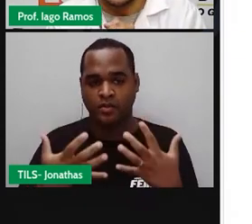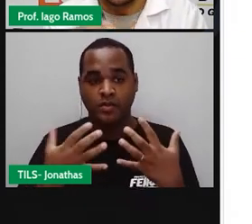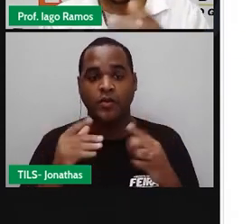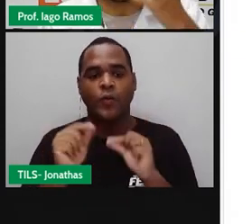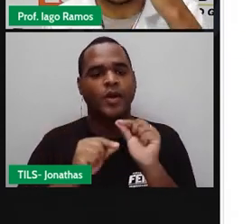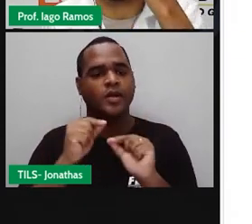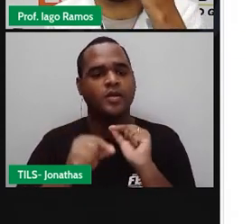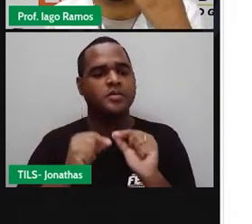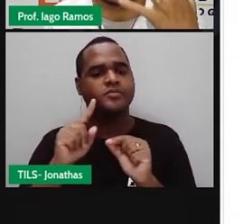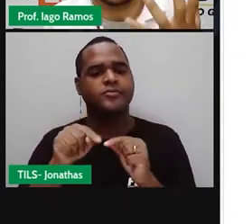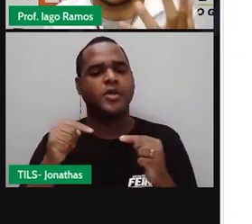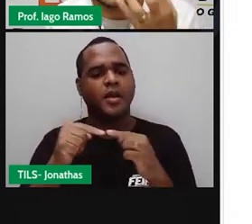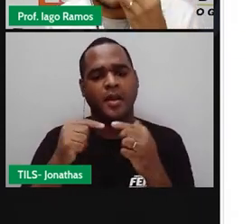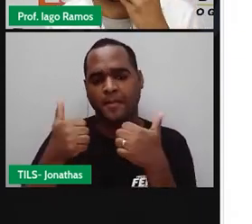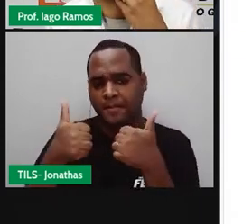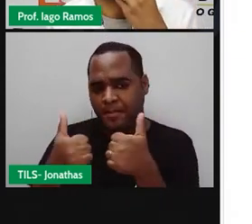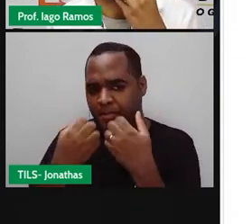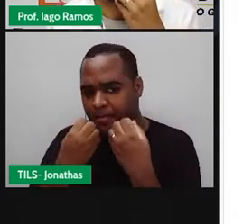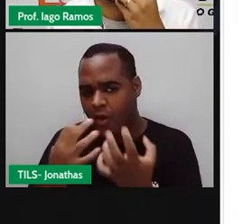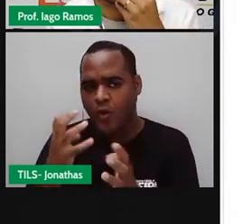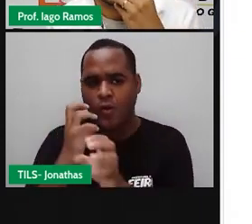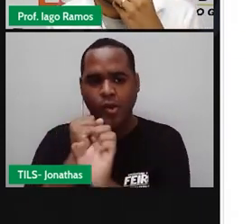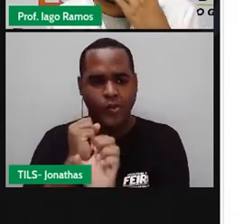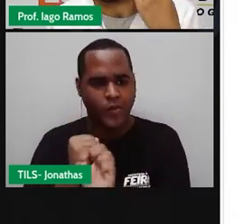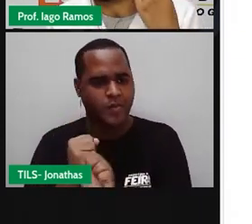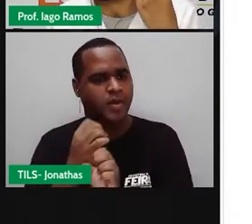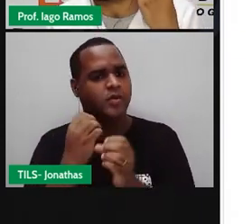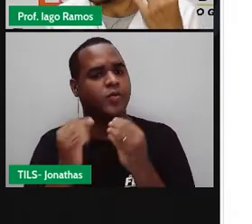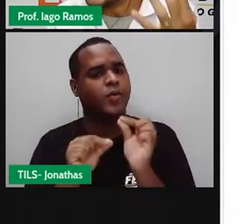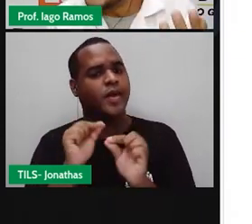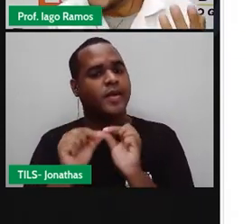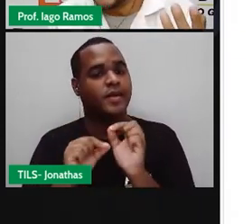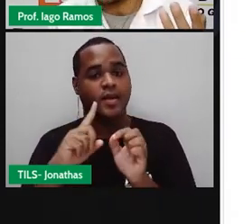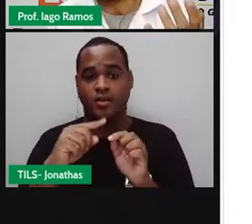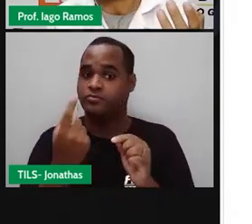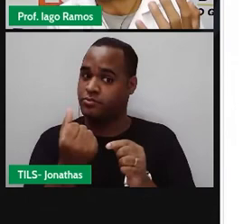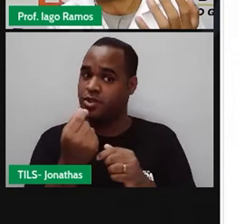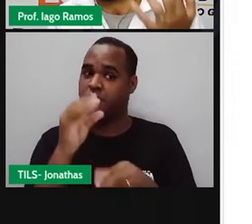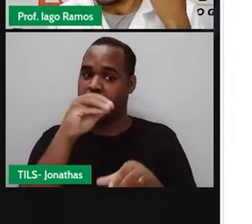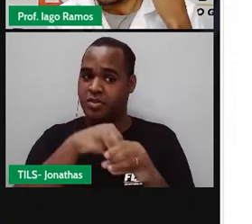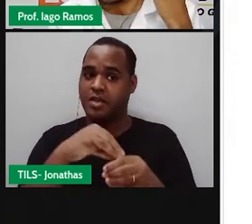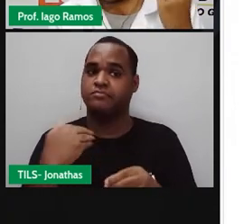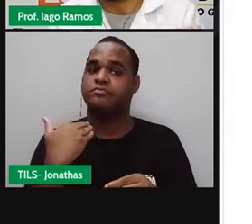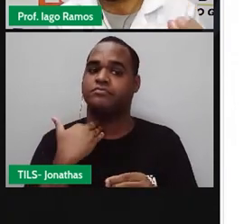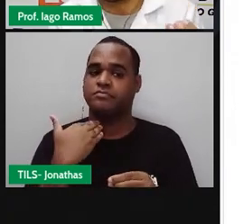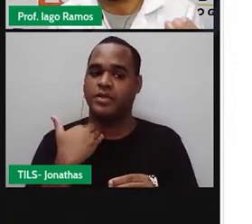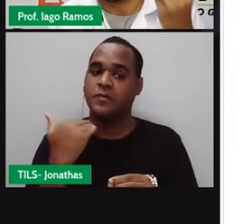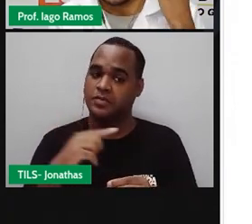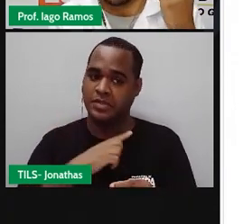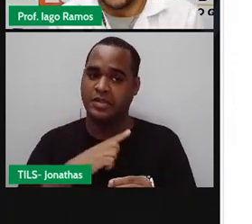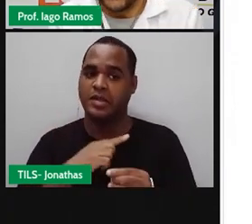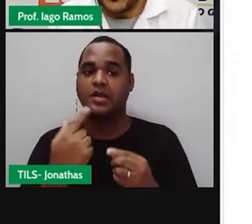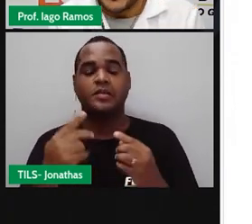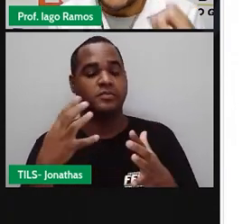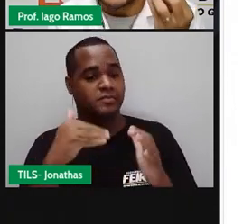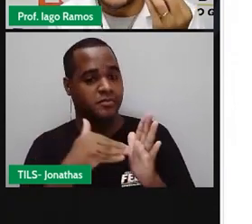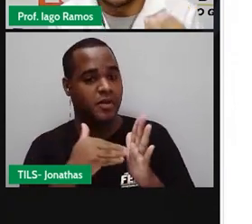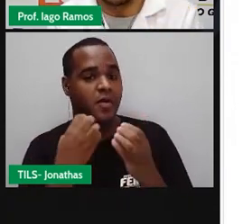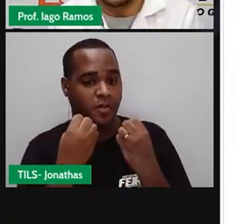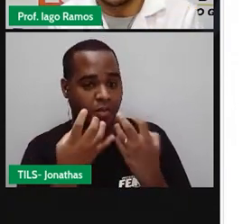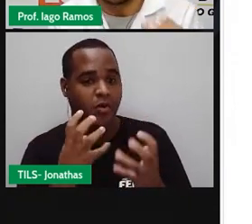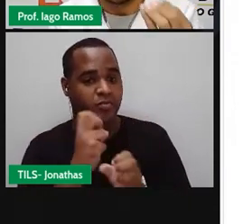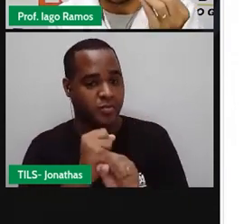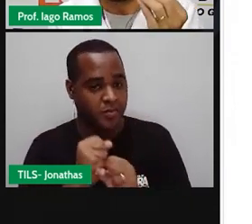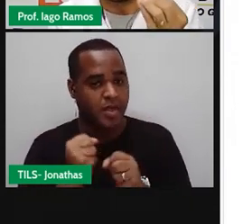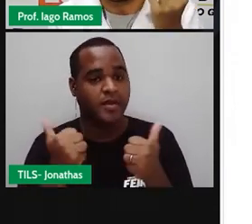assim, ó. O que é bom numa conta bancária? É quando tem dinheiro. Se tem dinheiro, é bom. Se